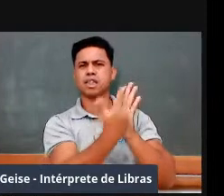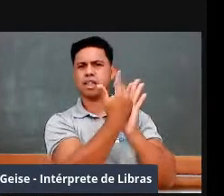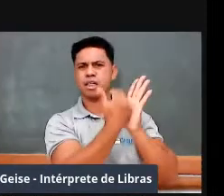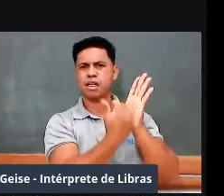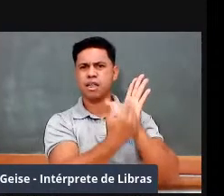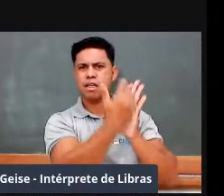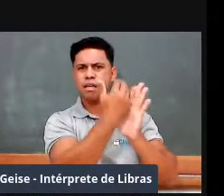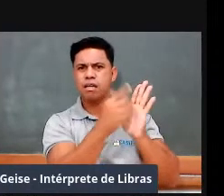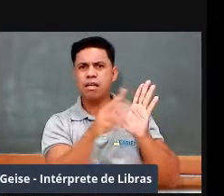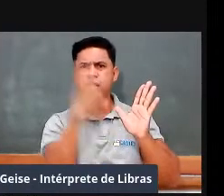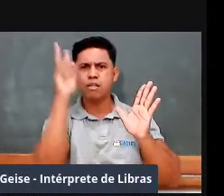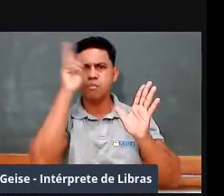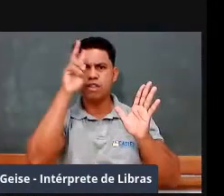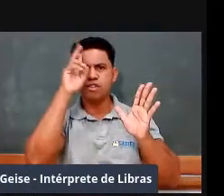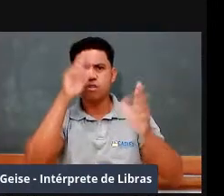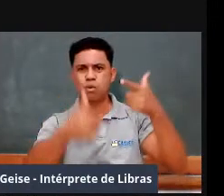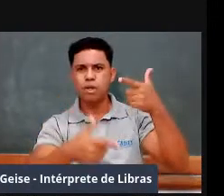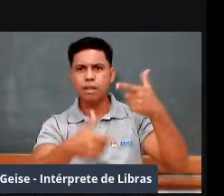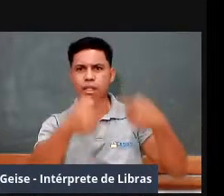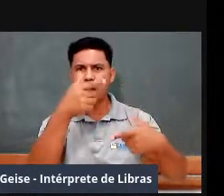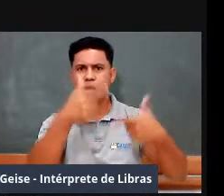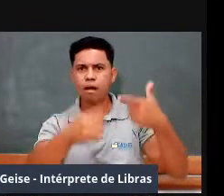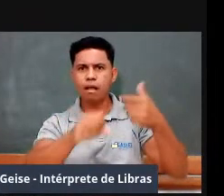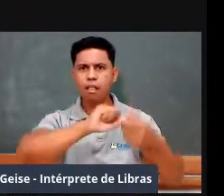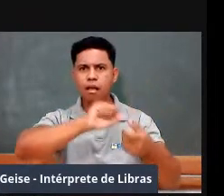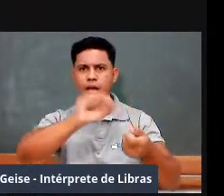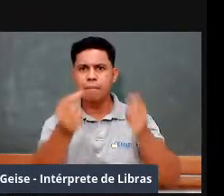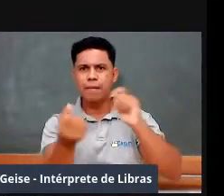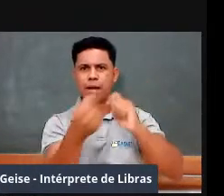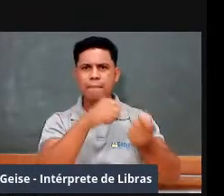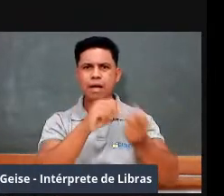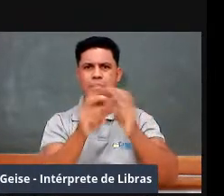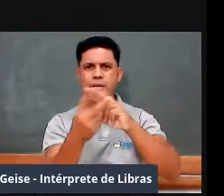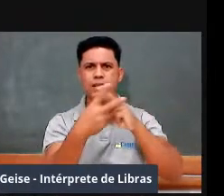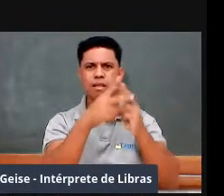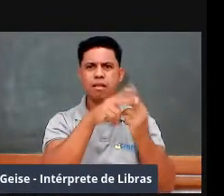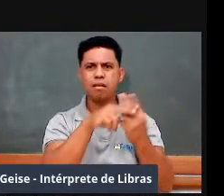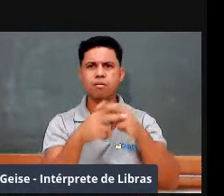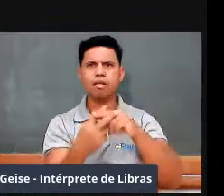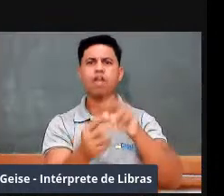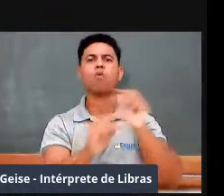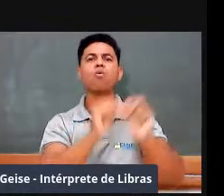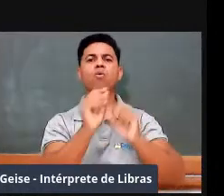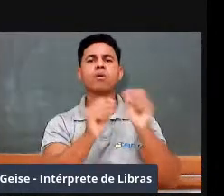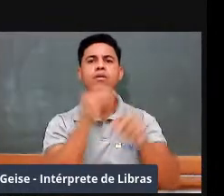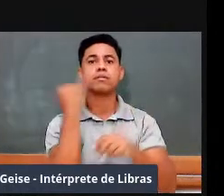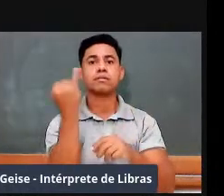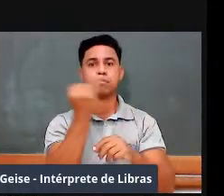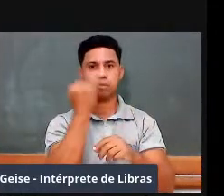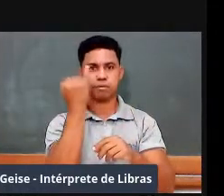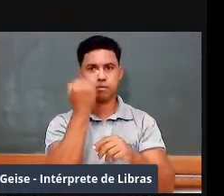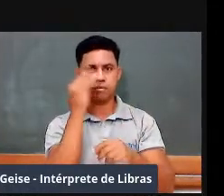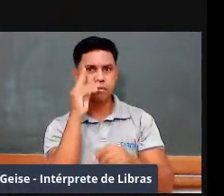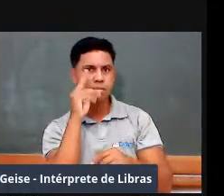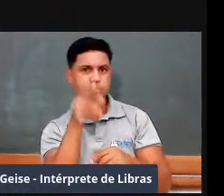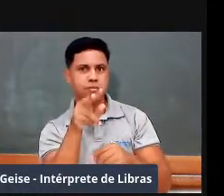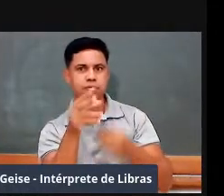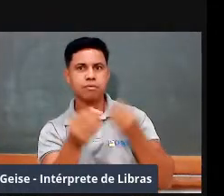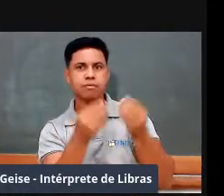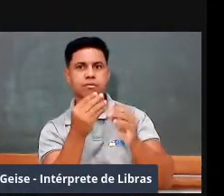importante nesse momento, não é? Veja, na cena anterior,